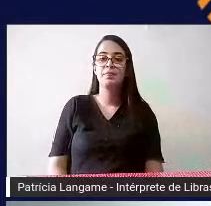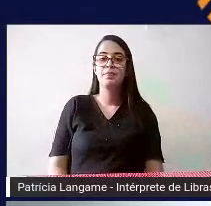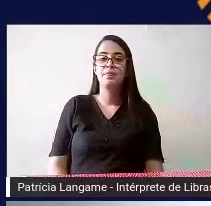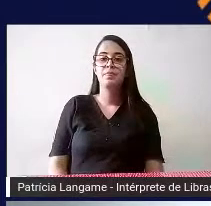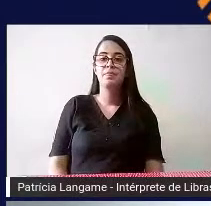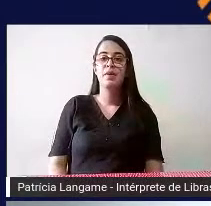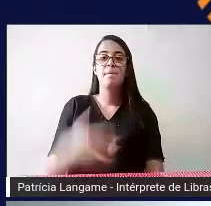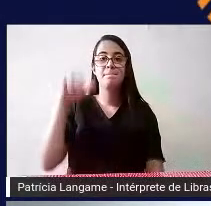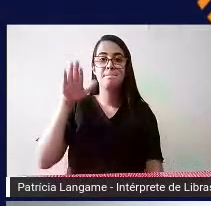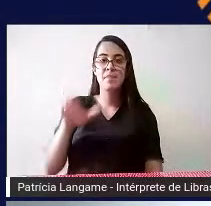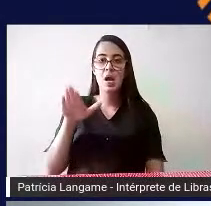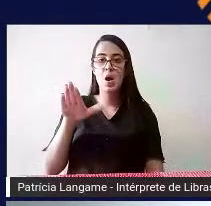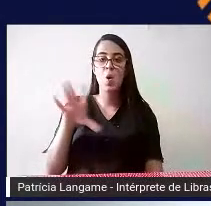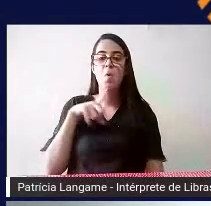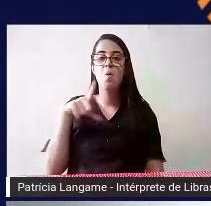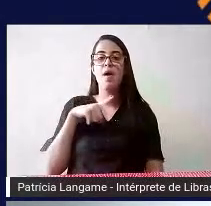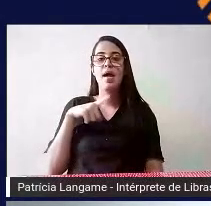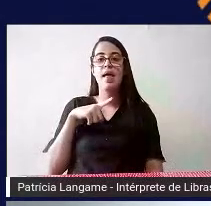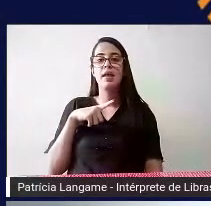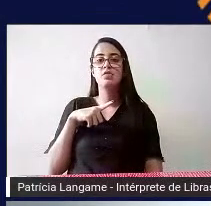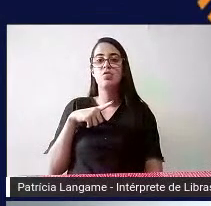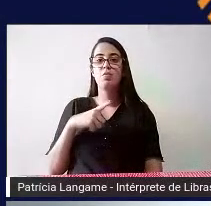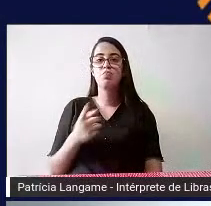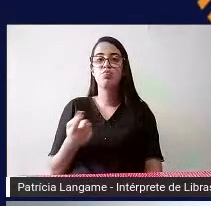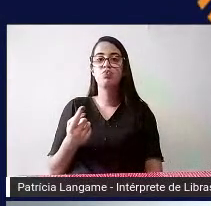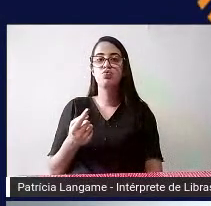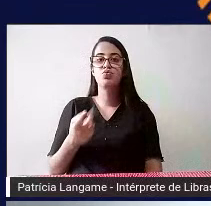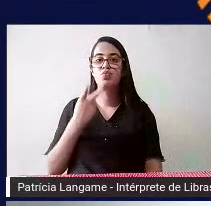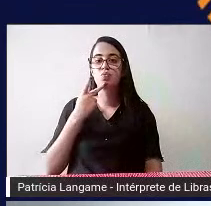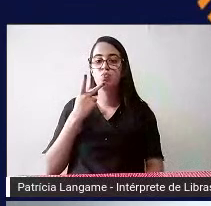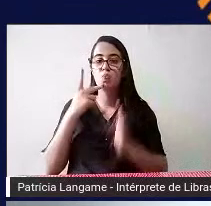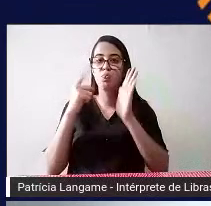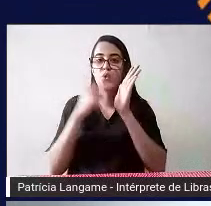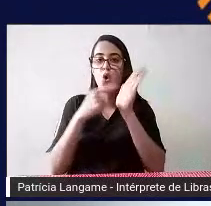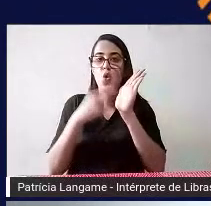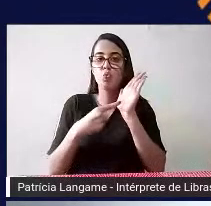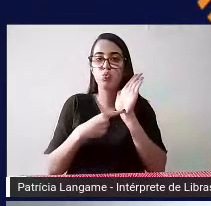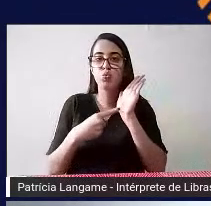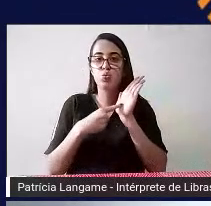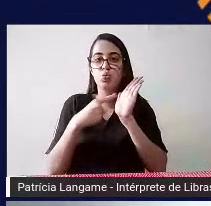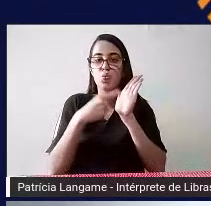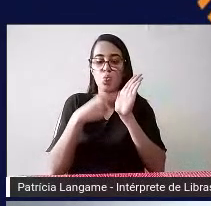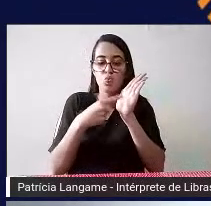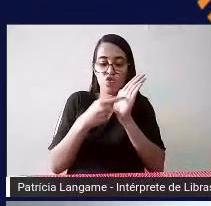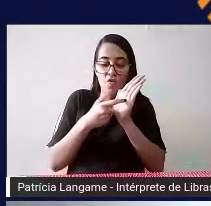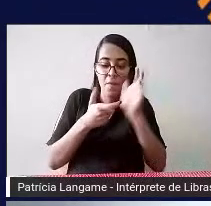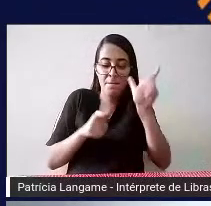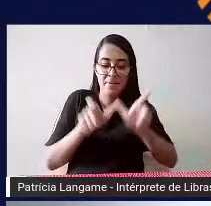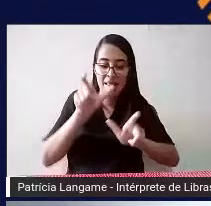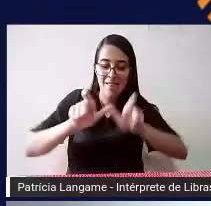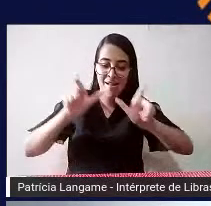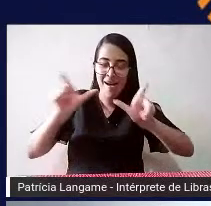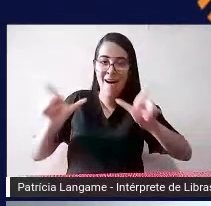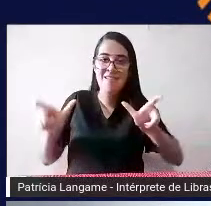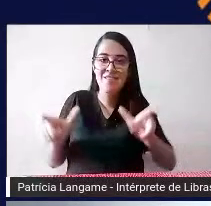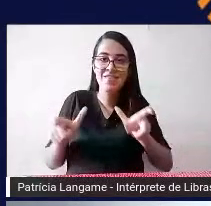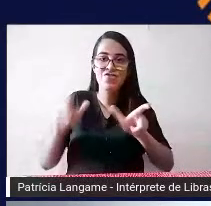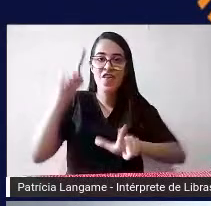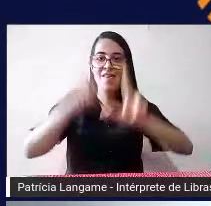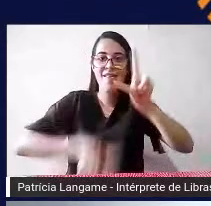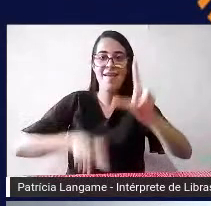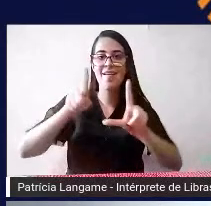Braille e ali sobem os pontinhos Braille os pontos em Braille formando as palavras as letras e